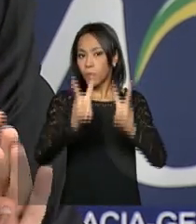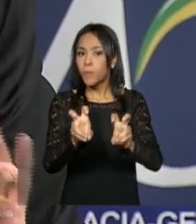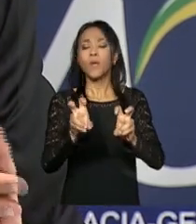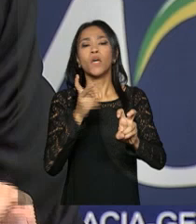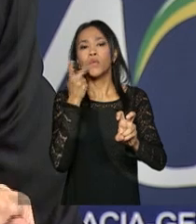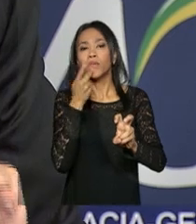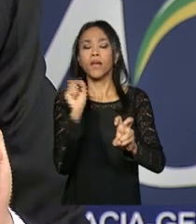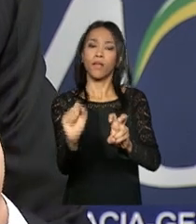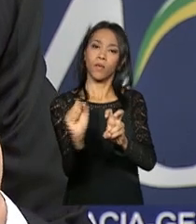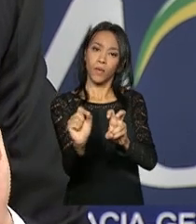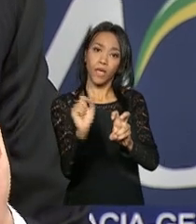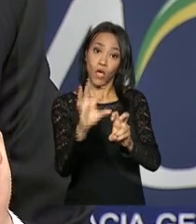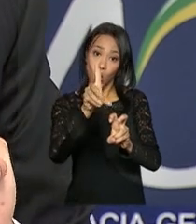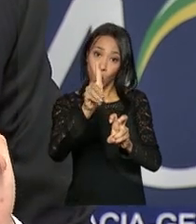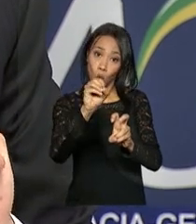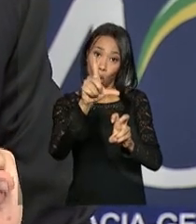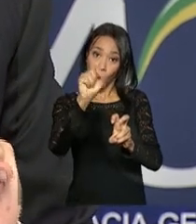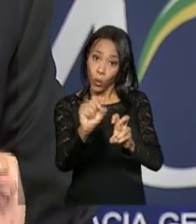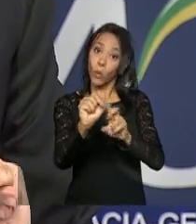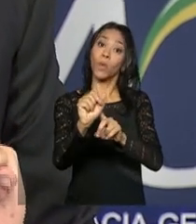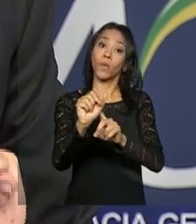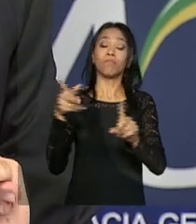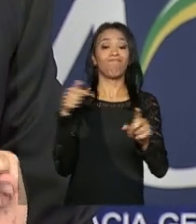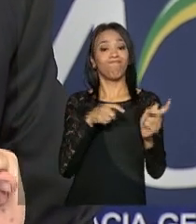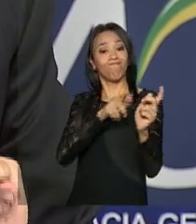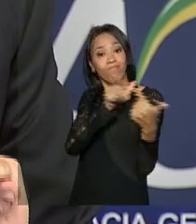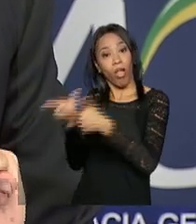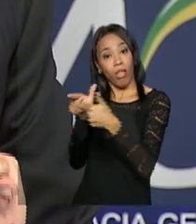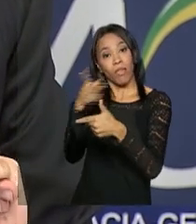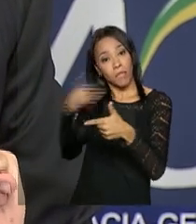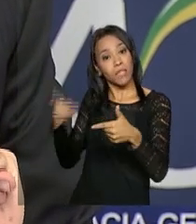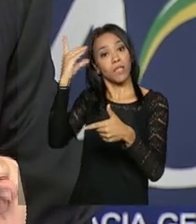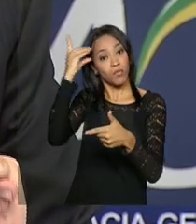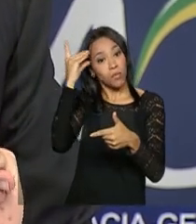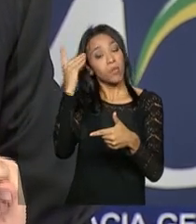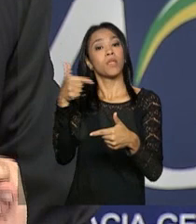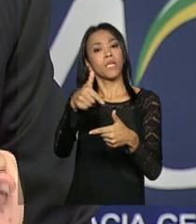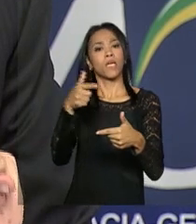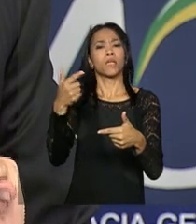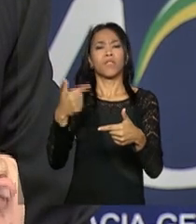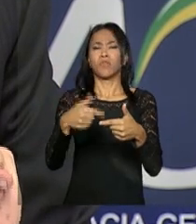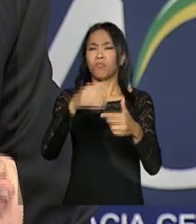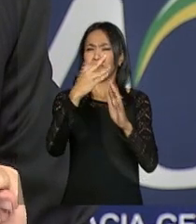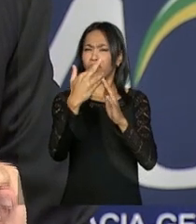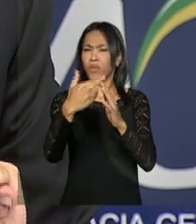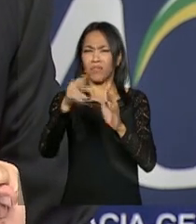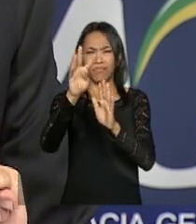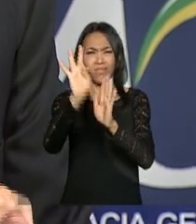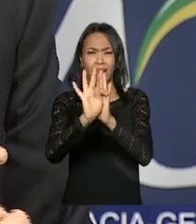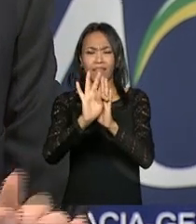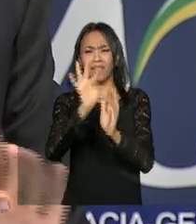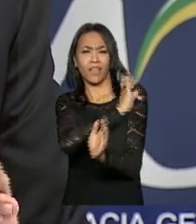Porque não se demonstra o dolo da senhora presidente da república, na medida em que foi lastreada as suas decisões em pareceres de mais de 20 órgãos técnicos.